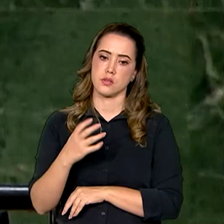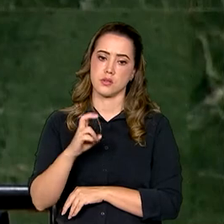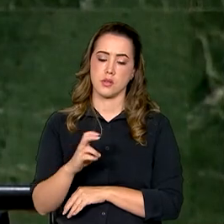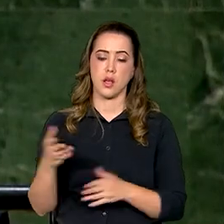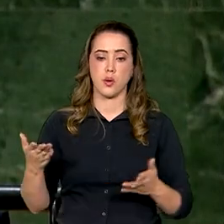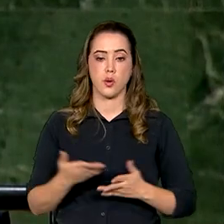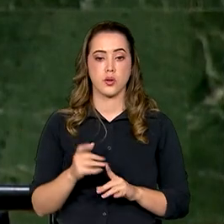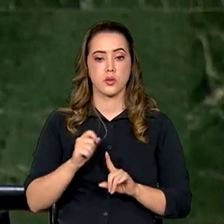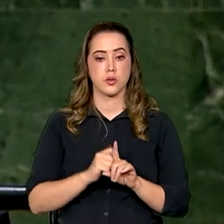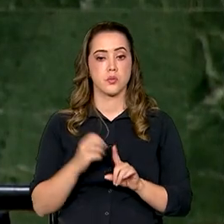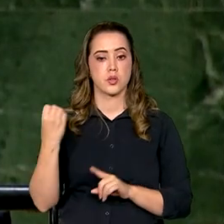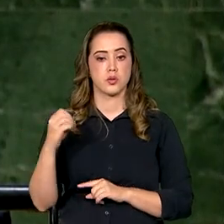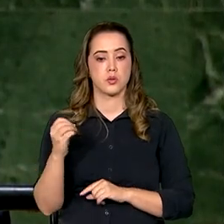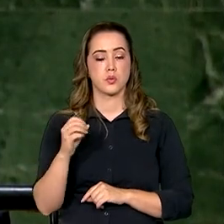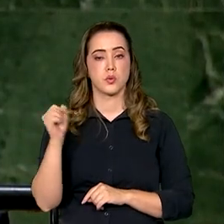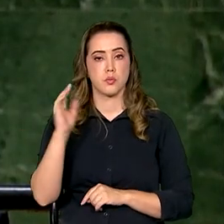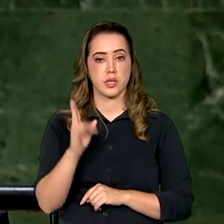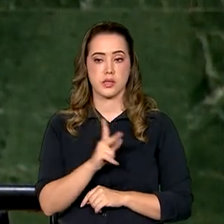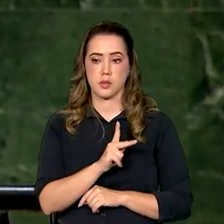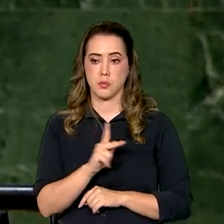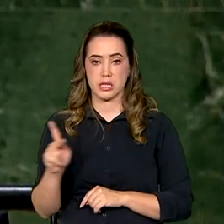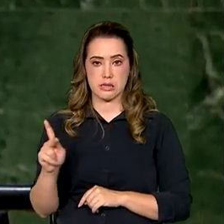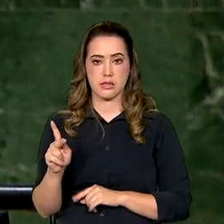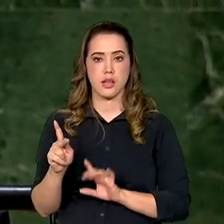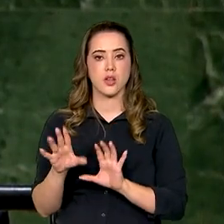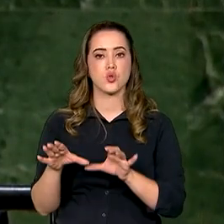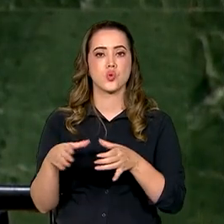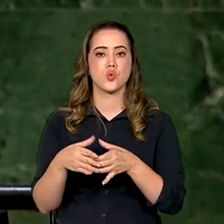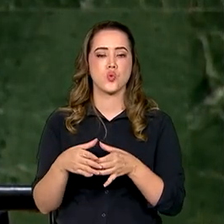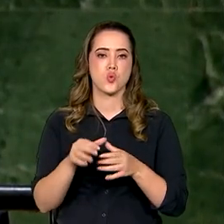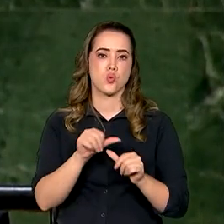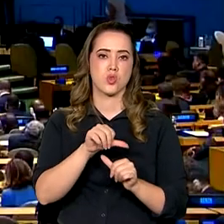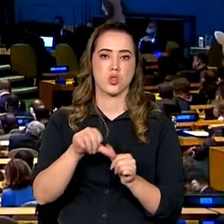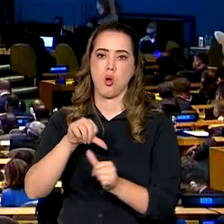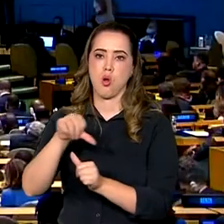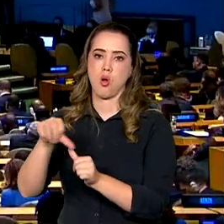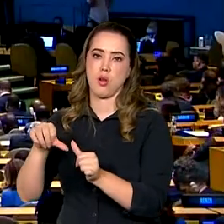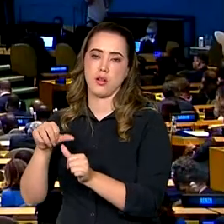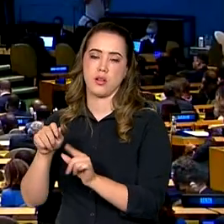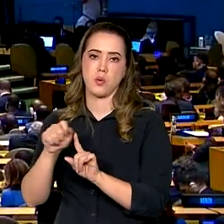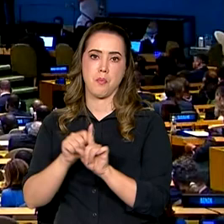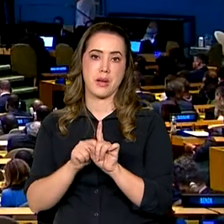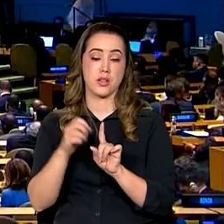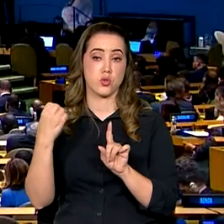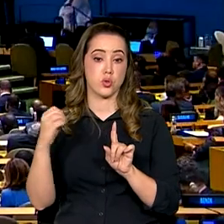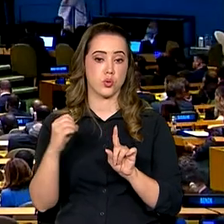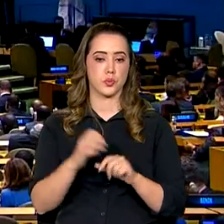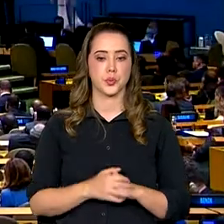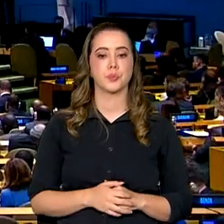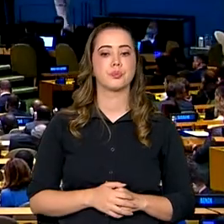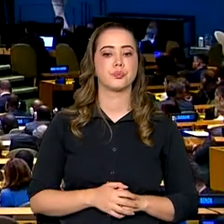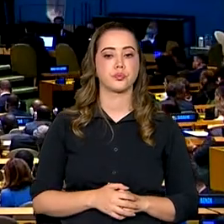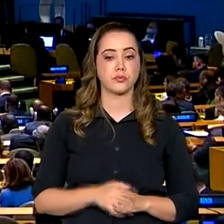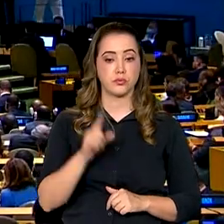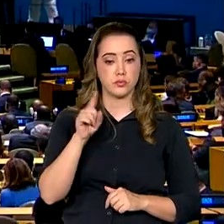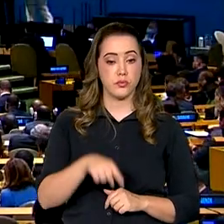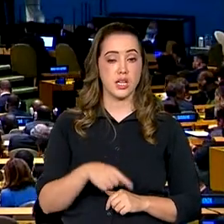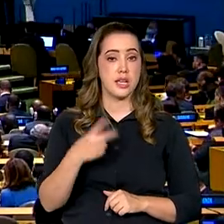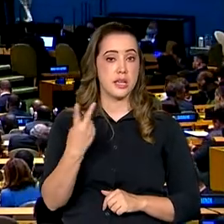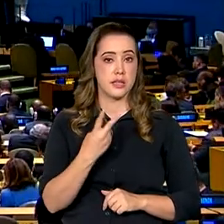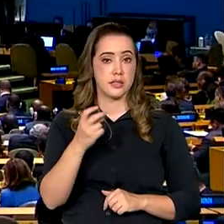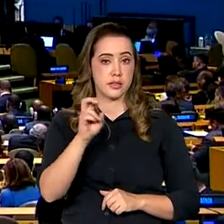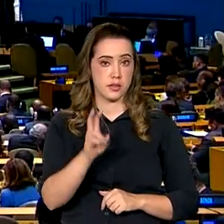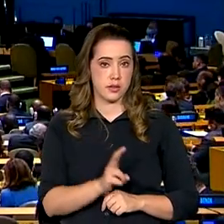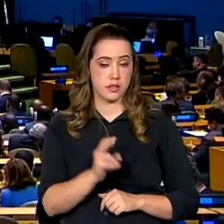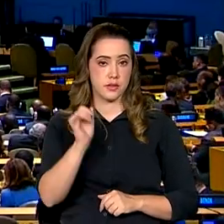o país assume a presidência rotativa durante todo o mês. Este mandato é a segunda vez que o Brasil